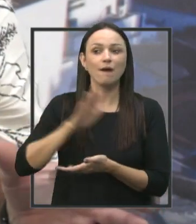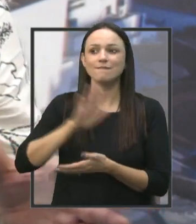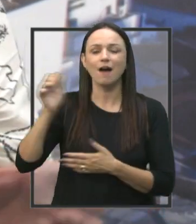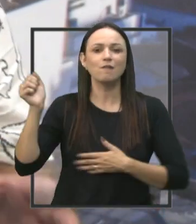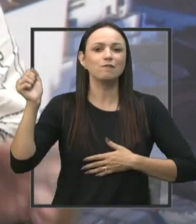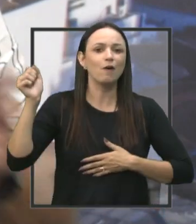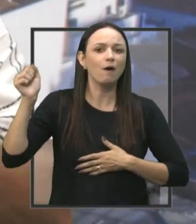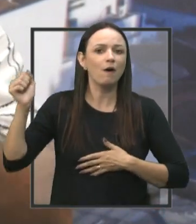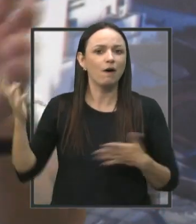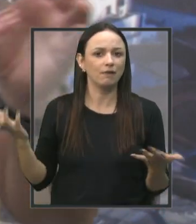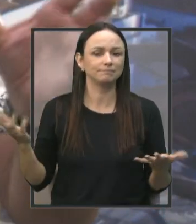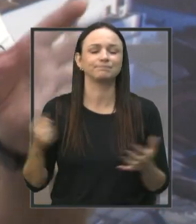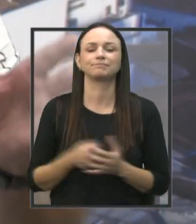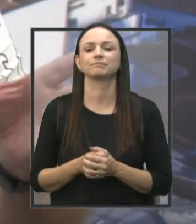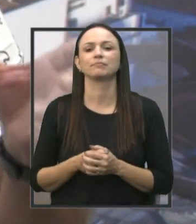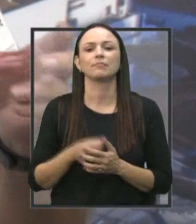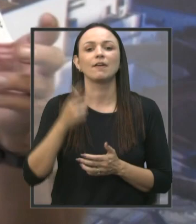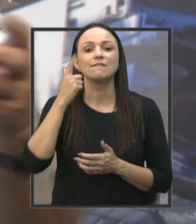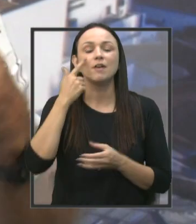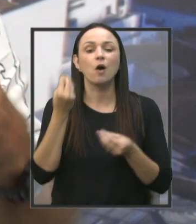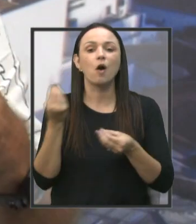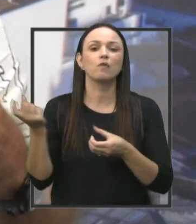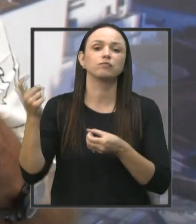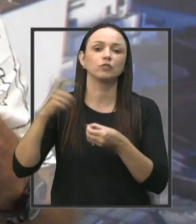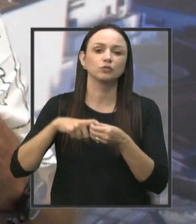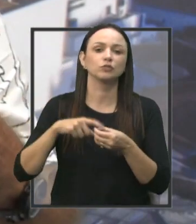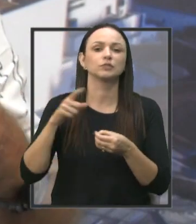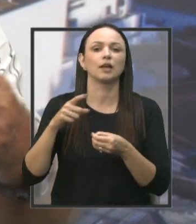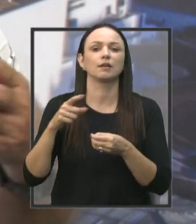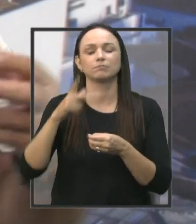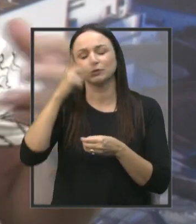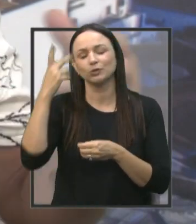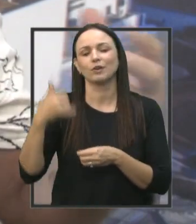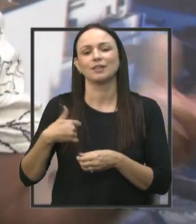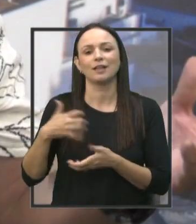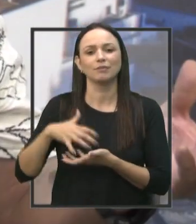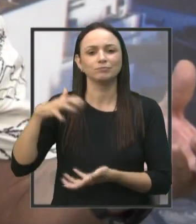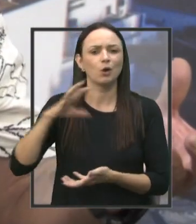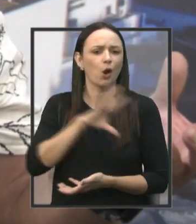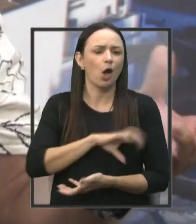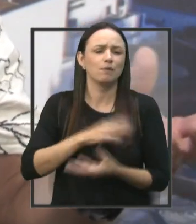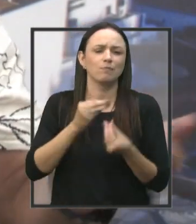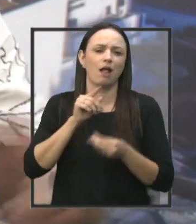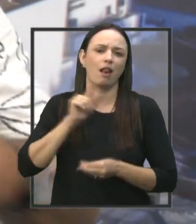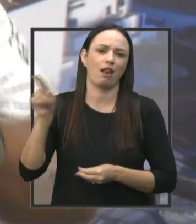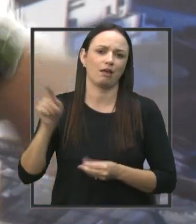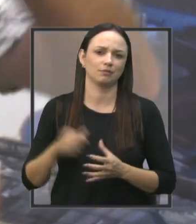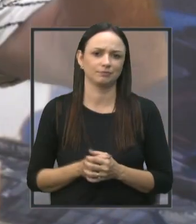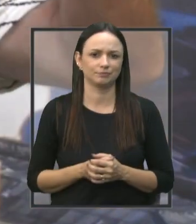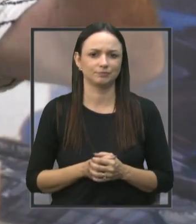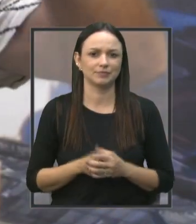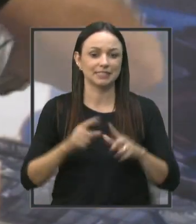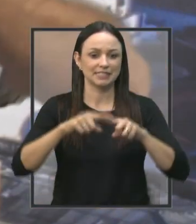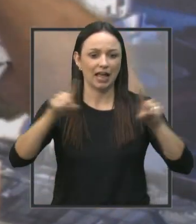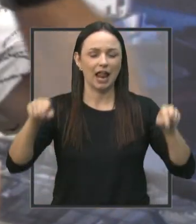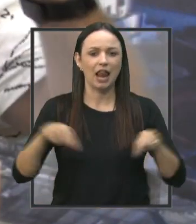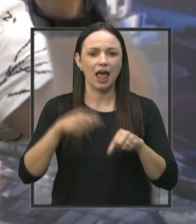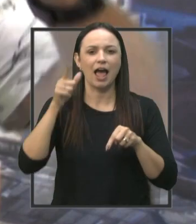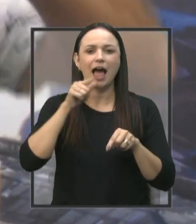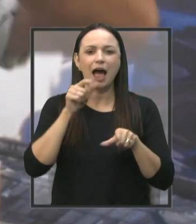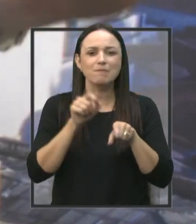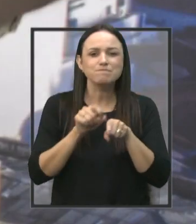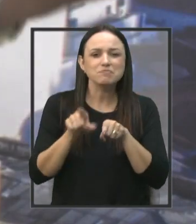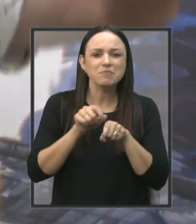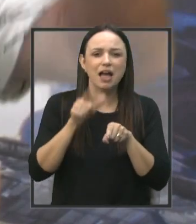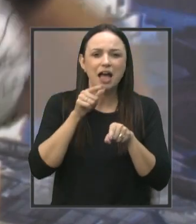forrós, né? Vamos ver como pode fazer para trazer esse pessoal também da terceira idade, que gostava demais de lá, né? Os salões que estavam vazando água, que